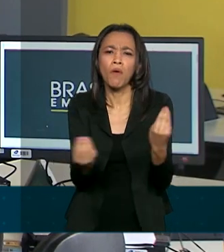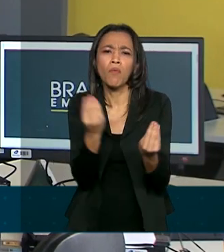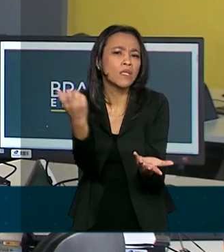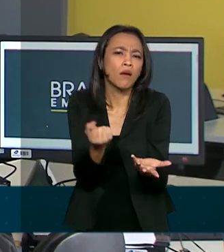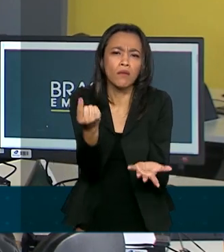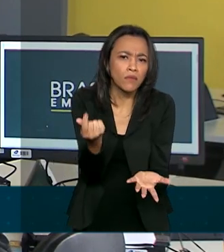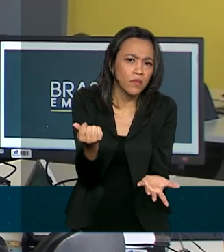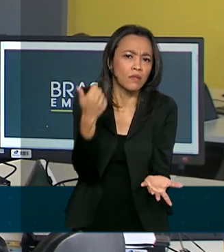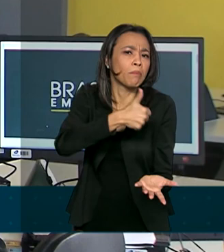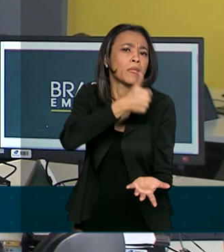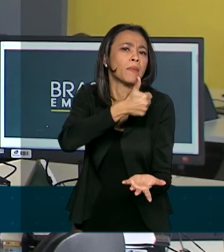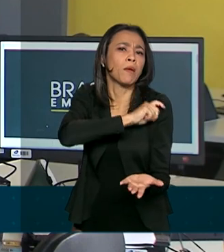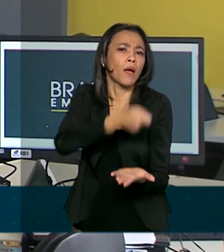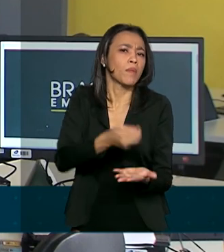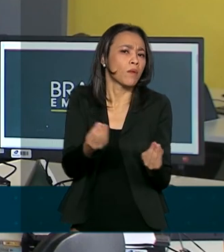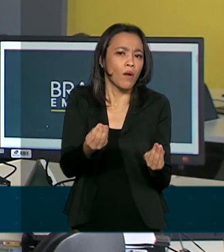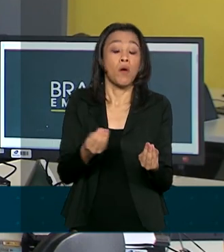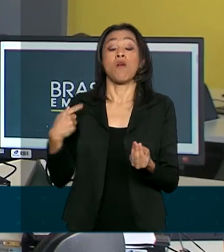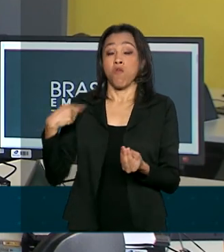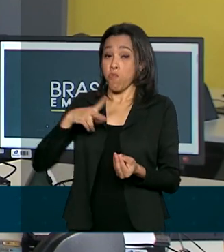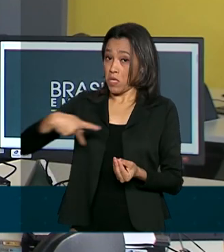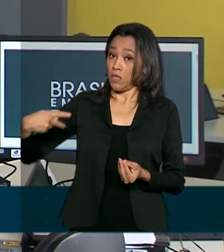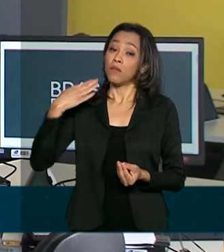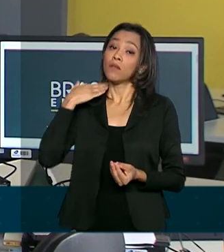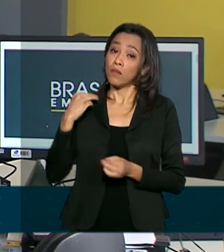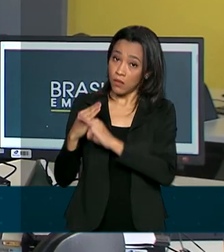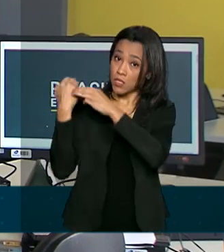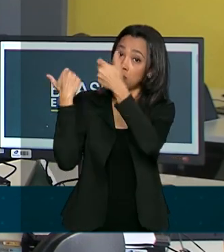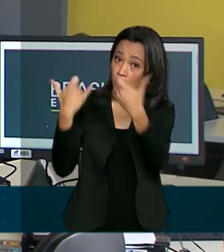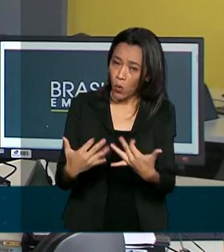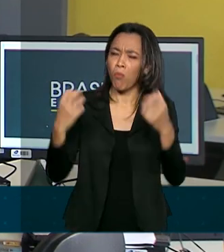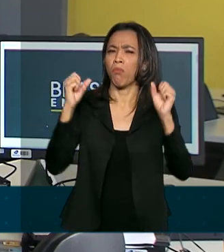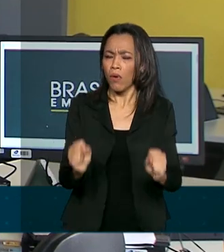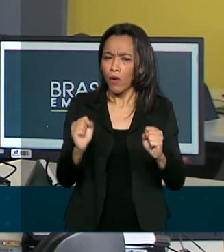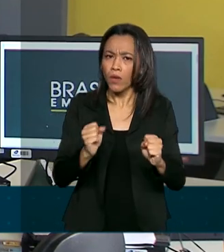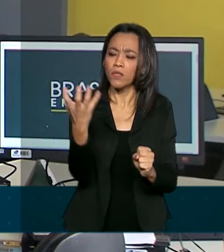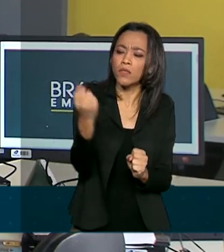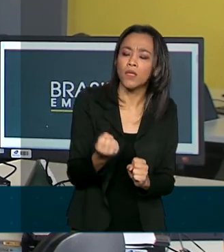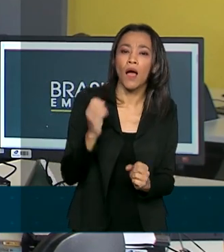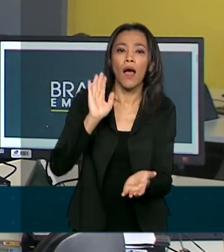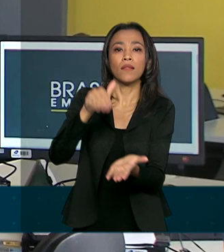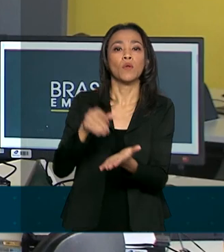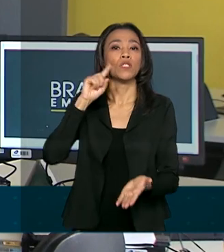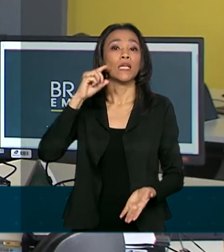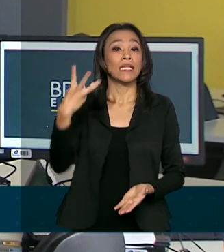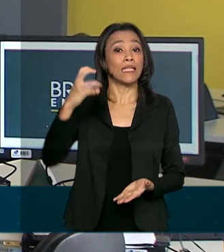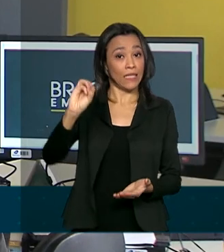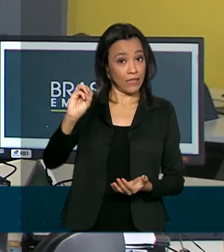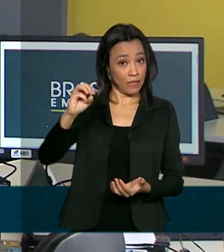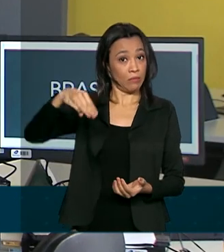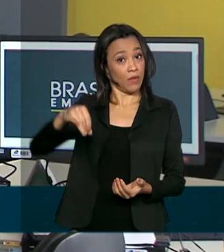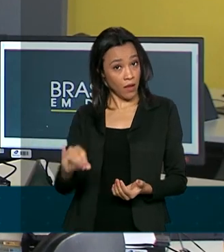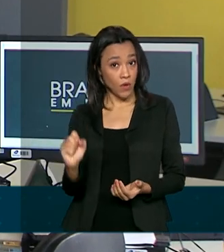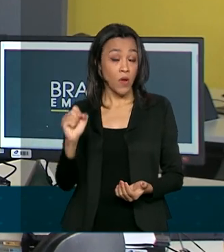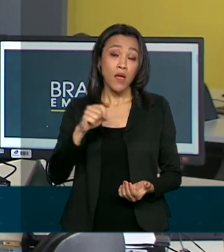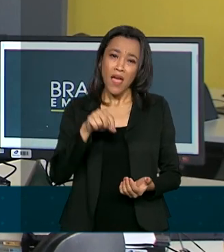parcela. O presidente da Caixa Econômica Federal explicou que todos poderão fazer retiradas a partir do dia 30 de maio. A medida é para